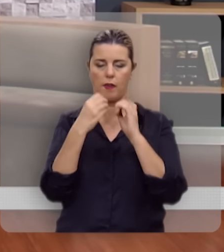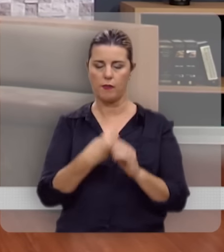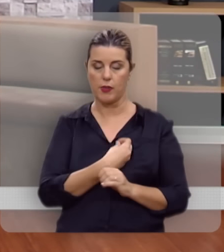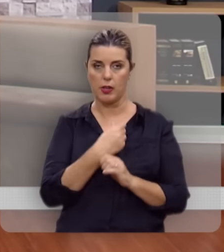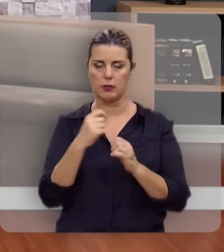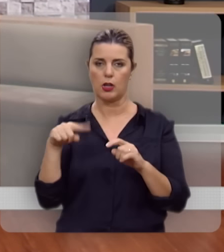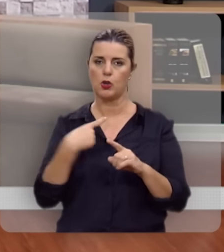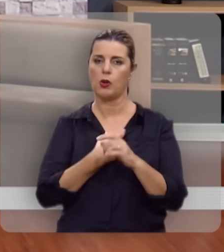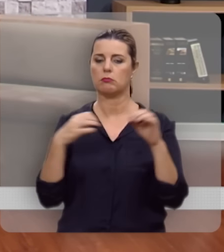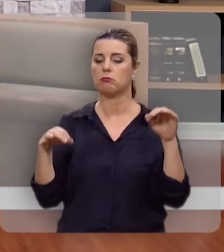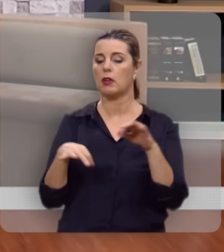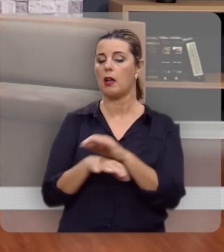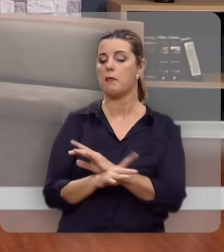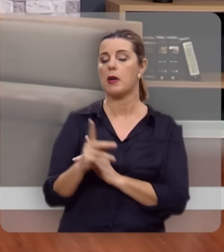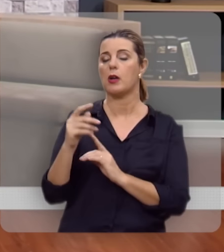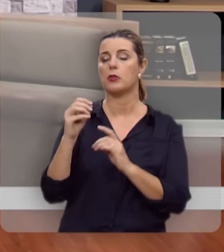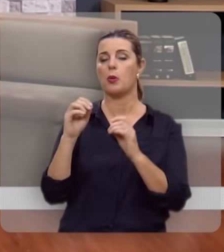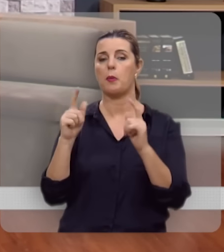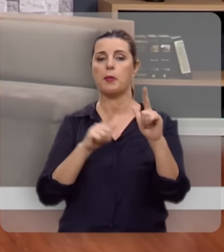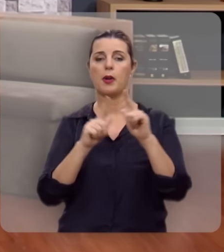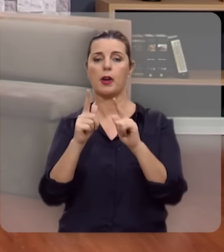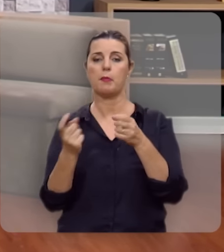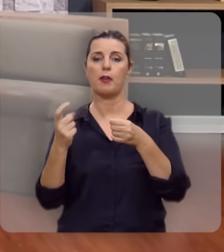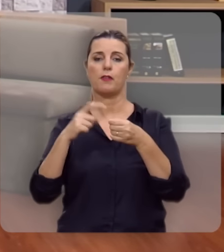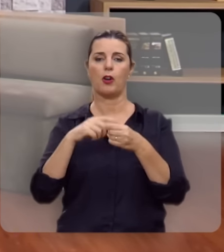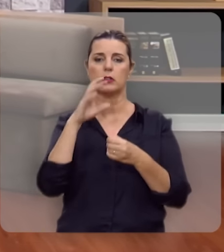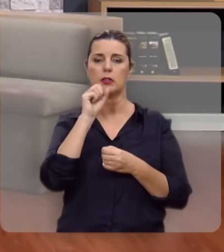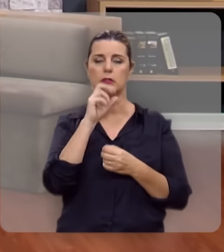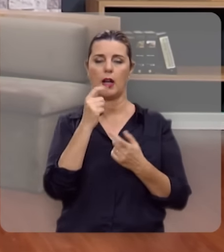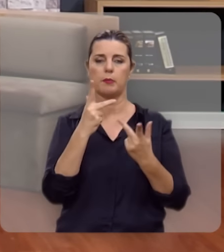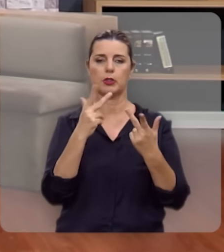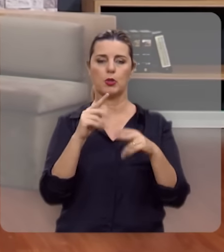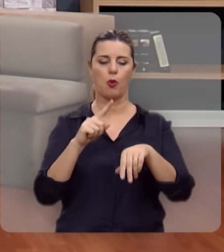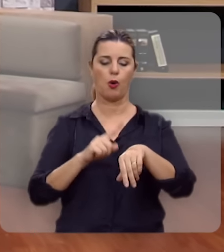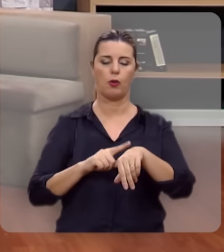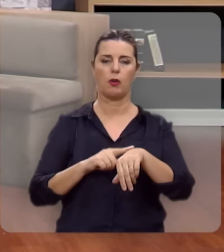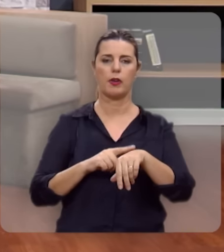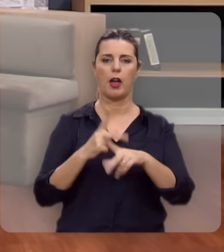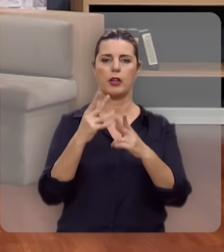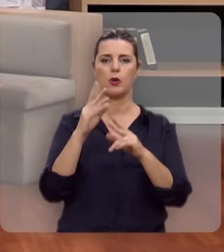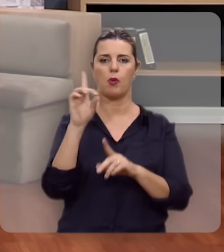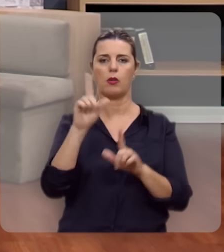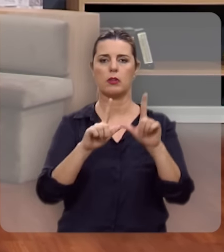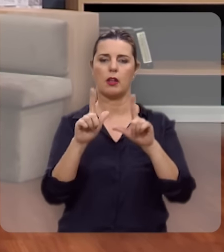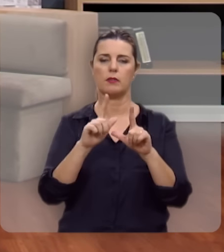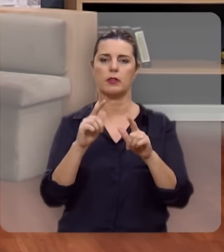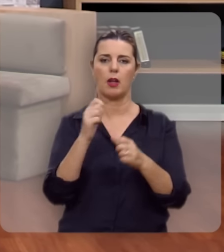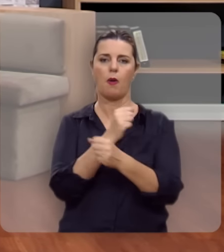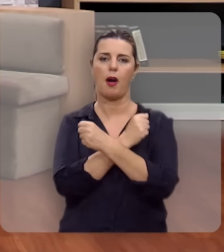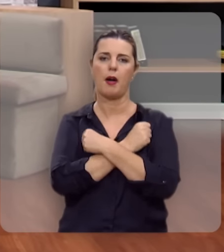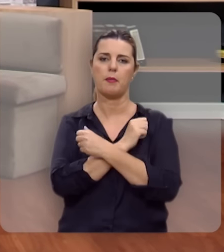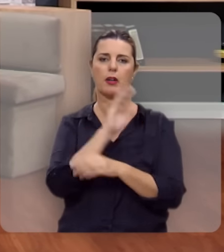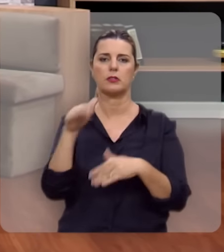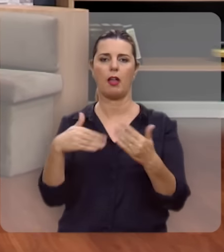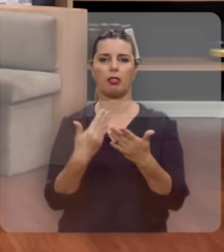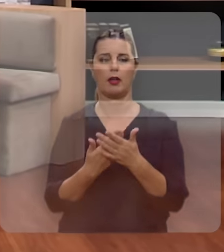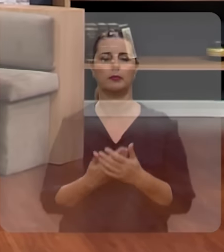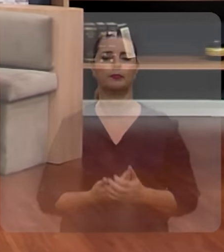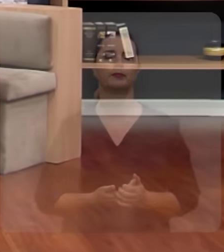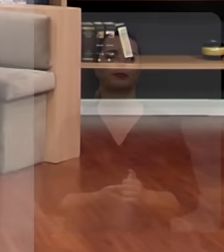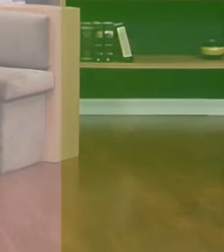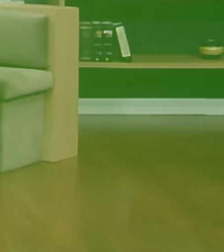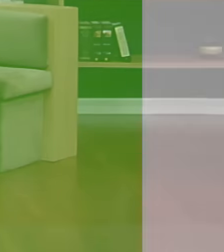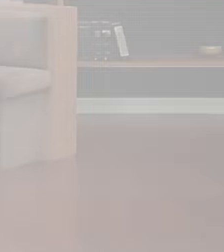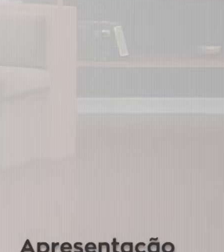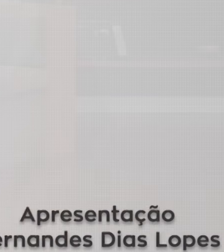Nós estamos encerrando o programa, mas voltaremos no próximo sábado neste mesmo horário, nesta mesma emissora. Um grande abraço e até